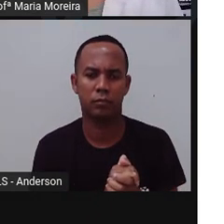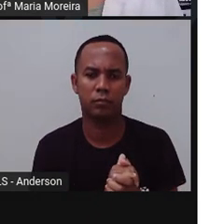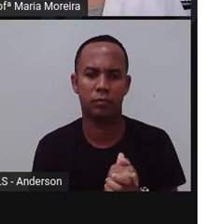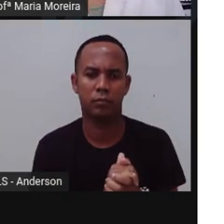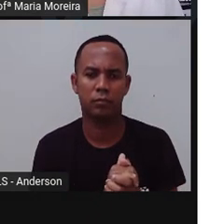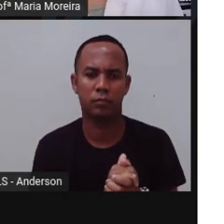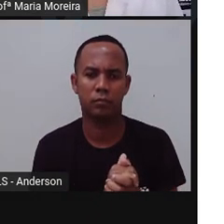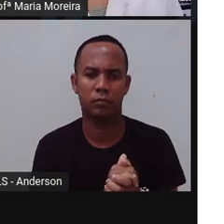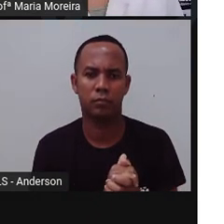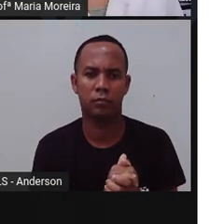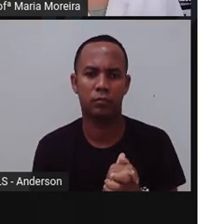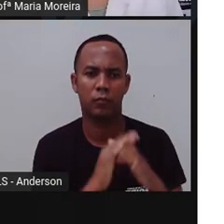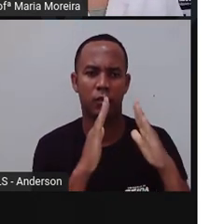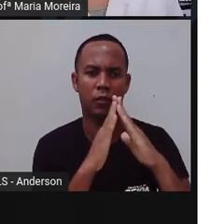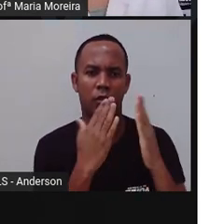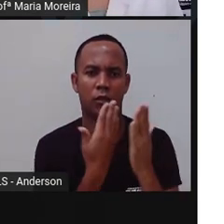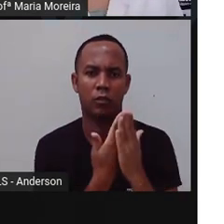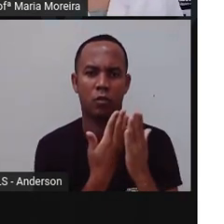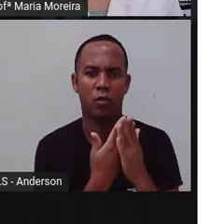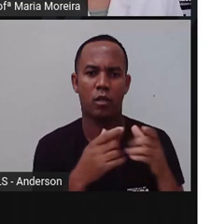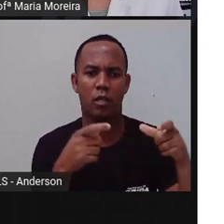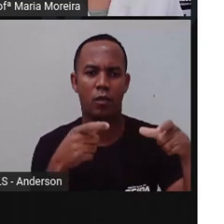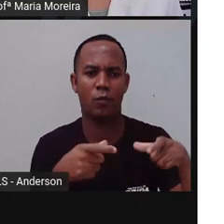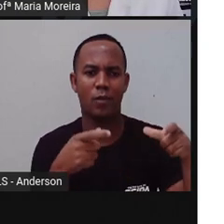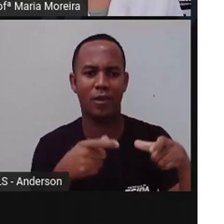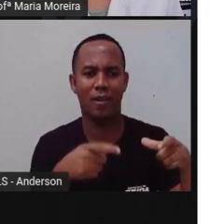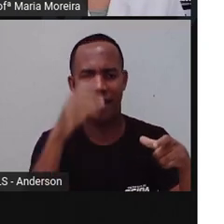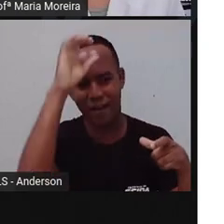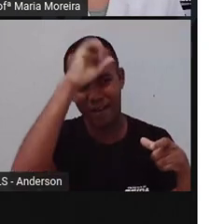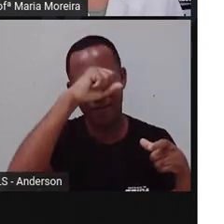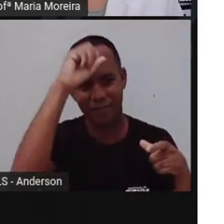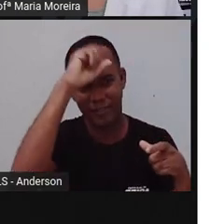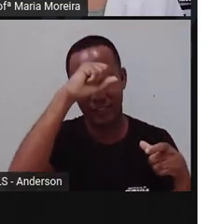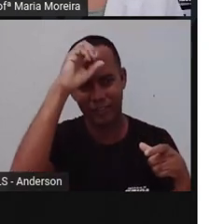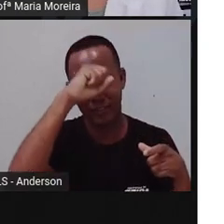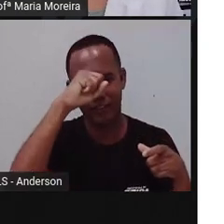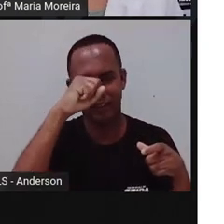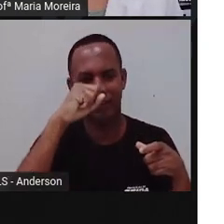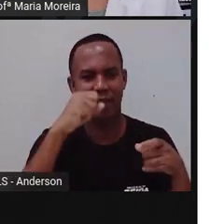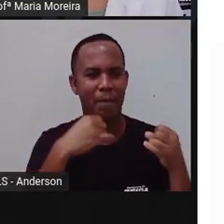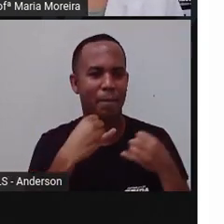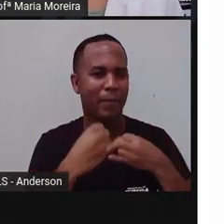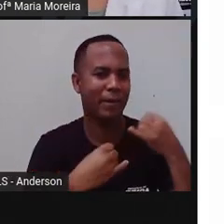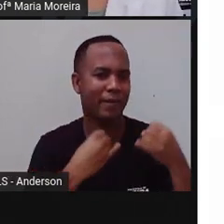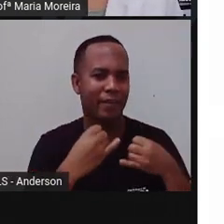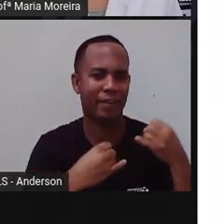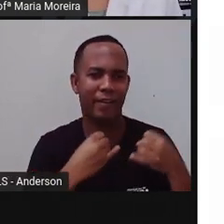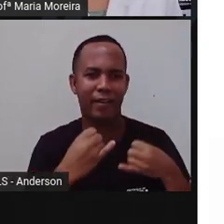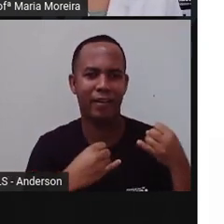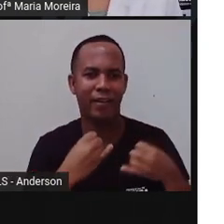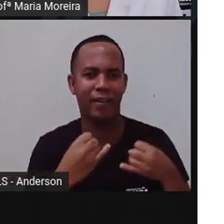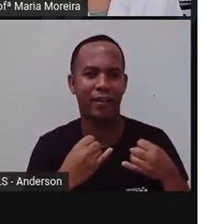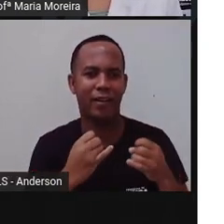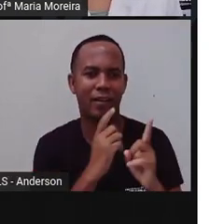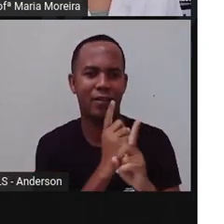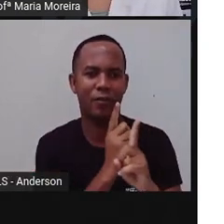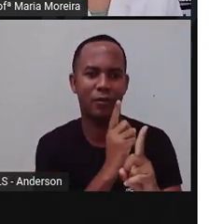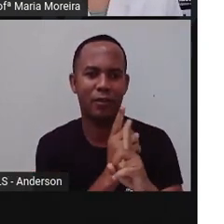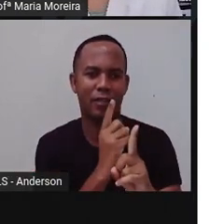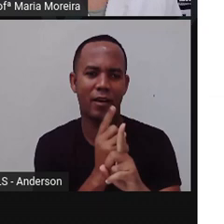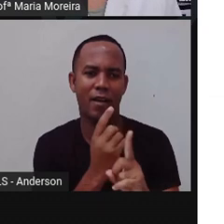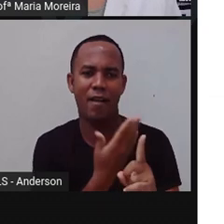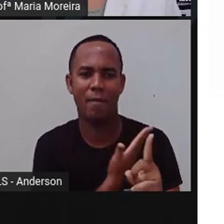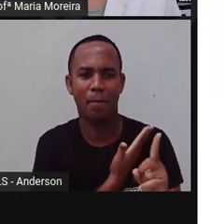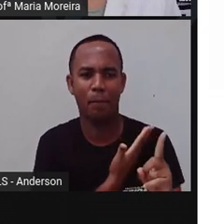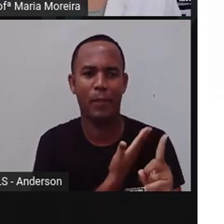Bom, a escola é lugar de aprender, de se divertir, de encontrar os amigos e de se